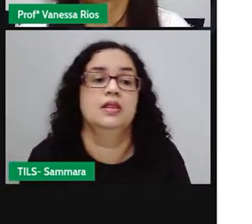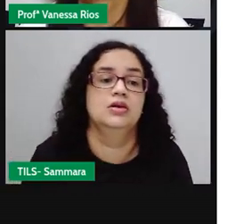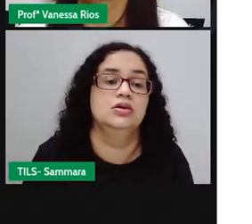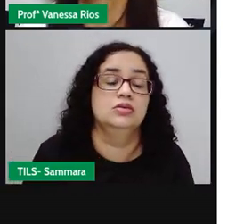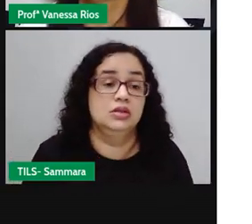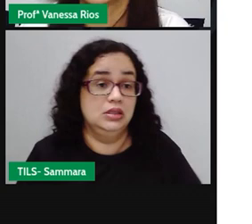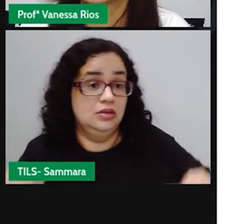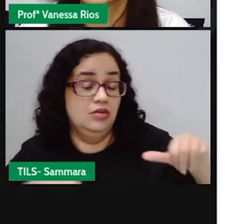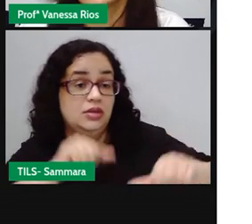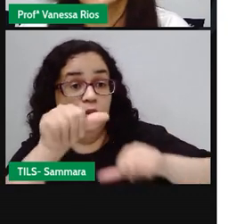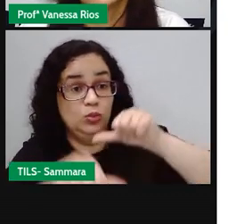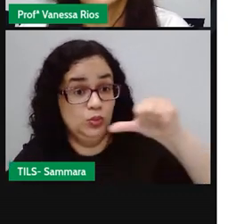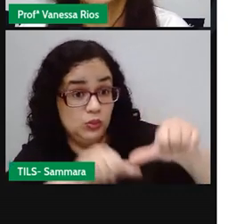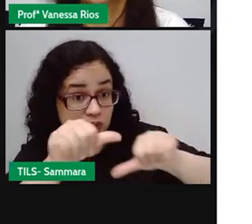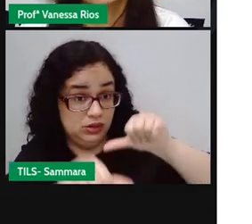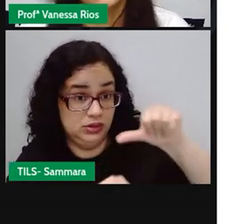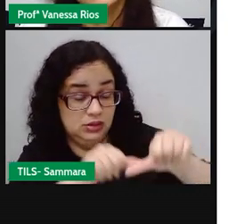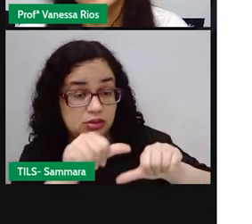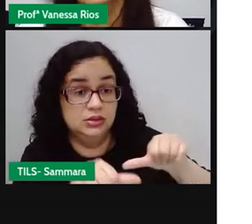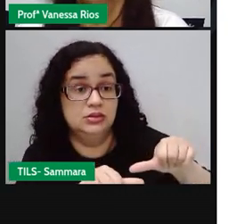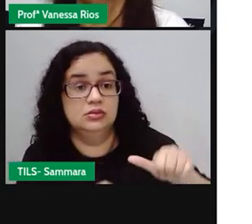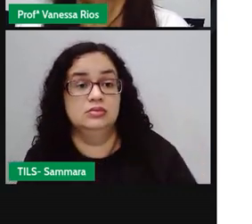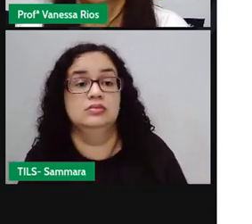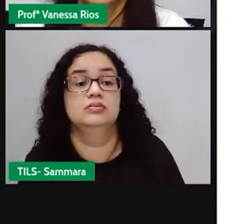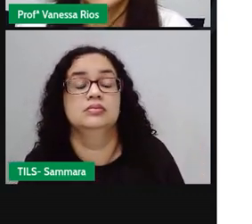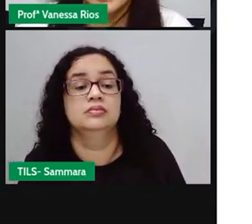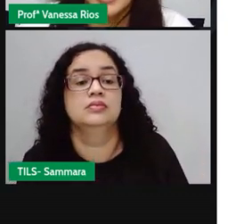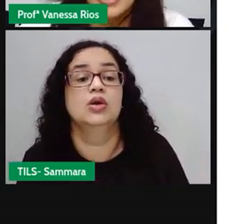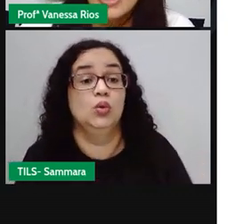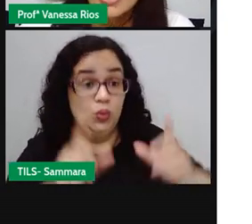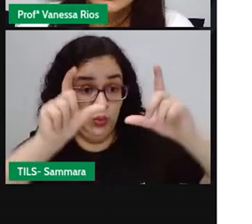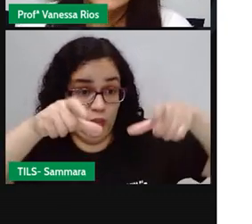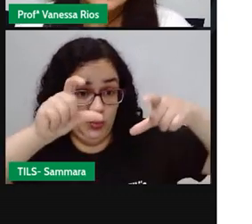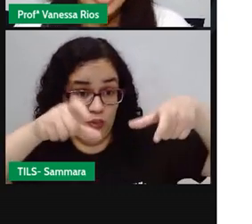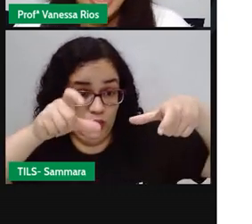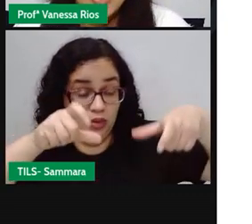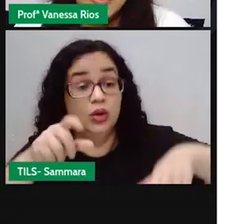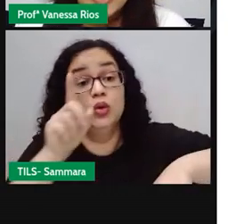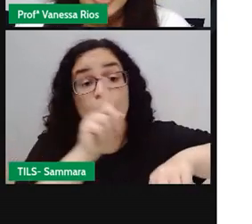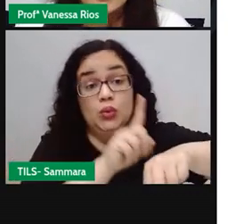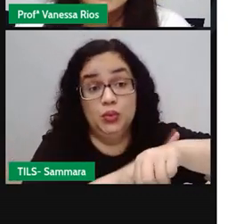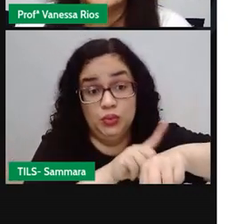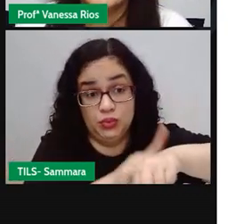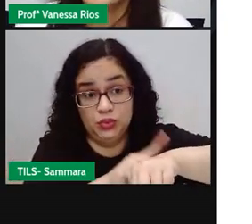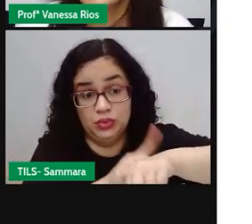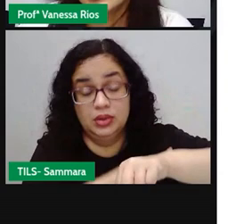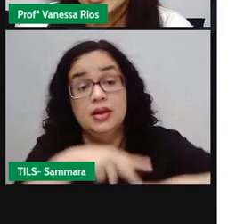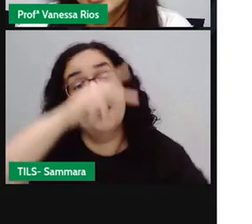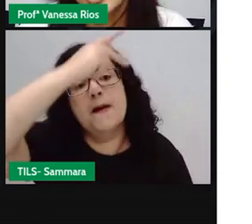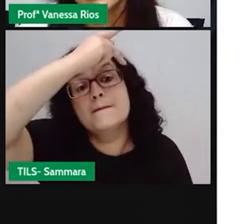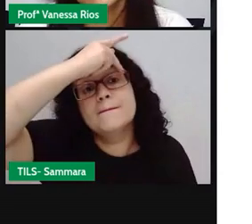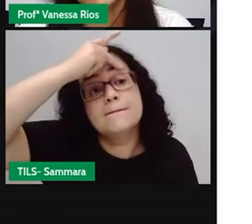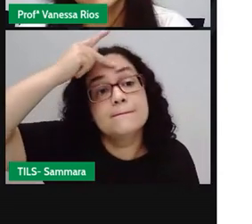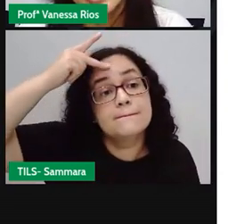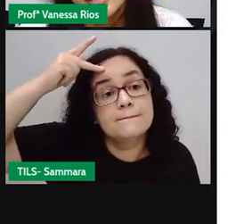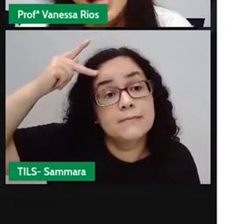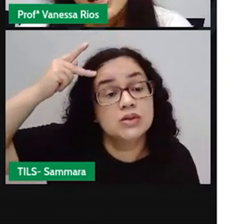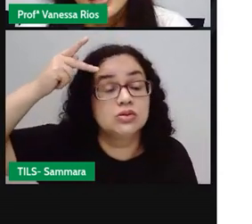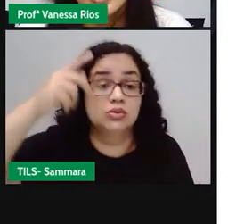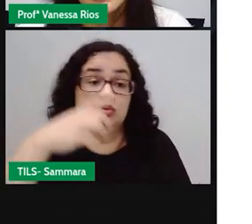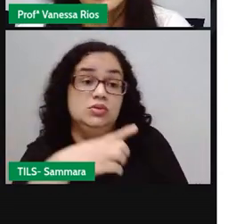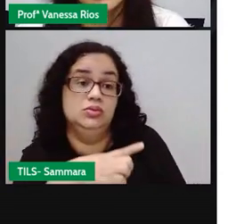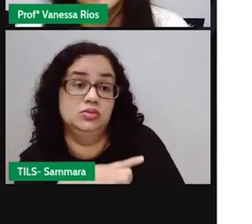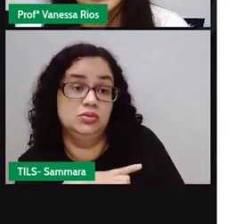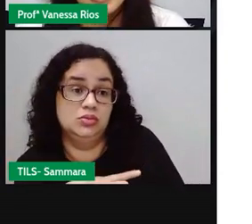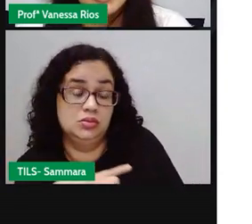vão sofrendo alterações também conforme o lugar, o tempo, né? E as pessoas que estão envolvidas